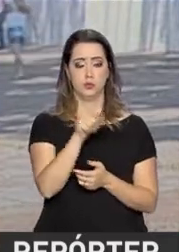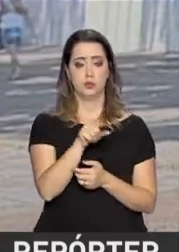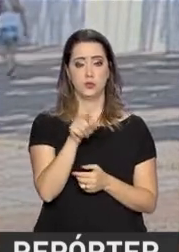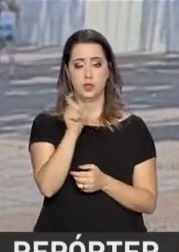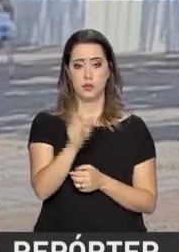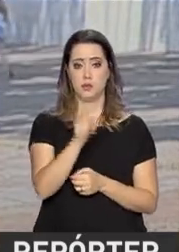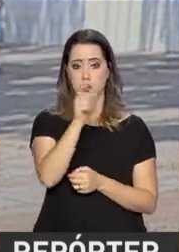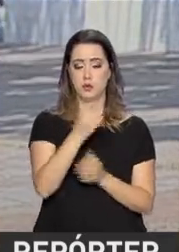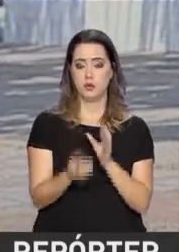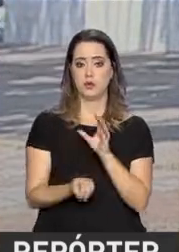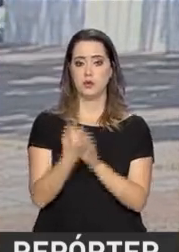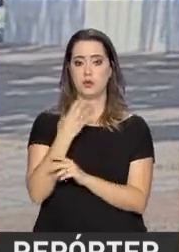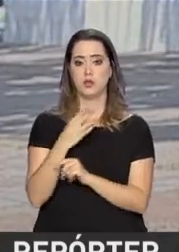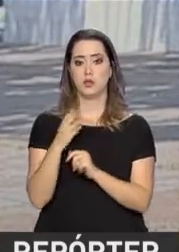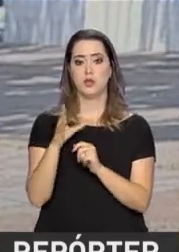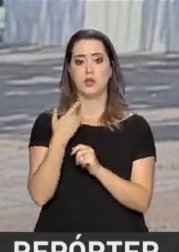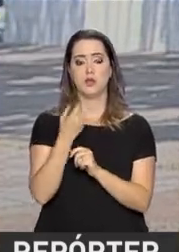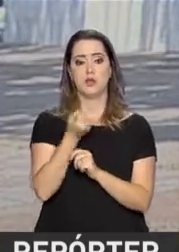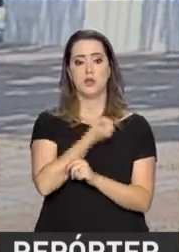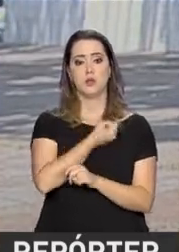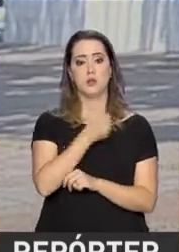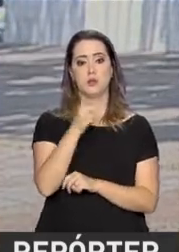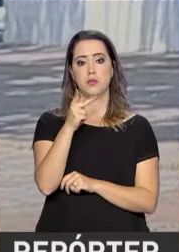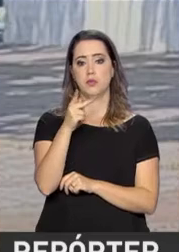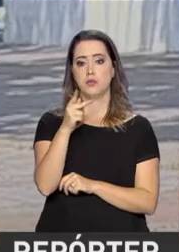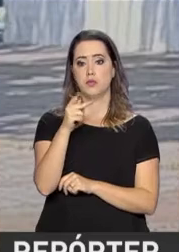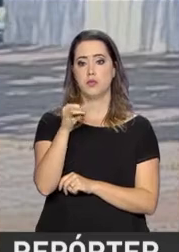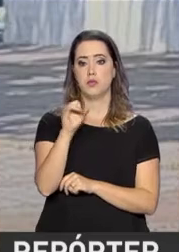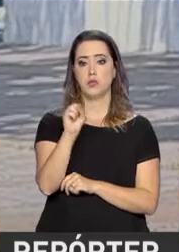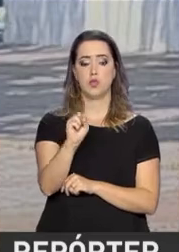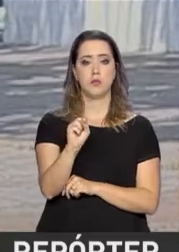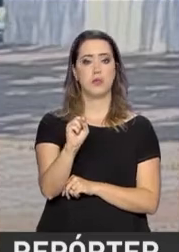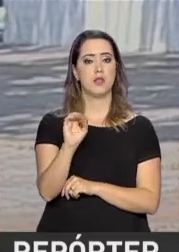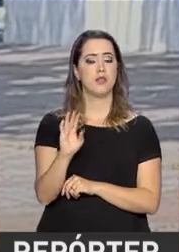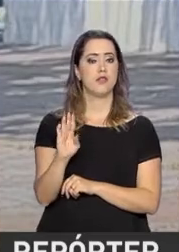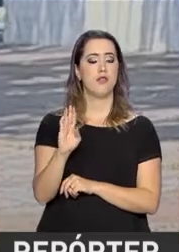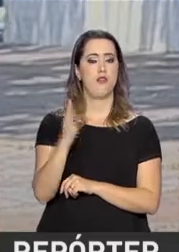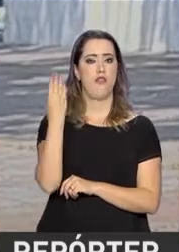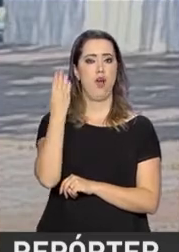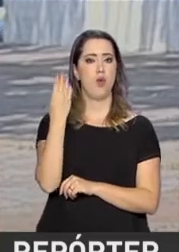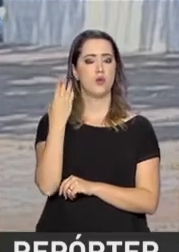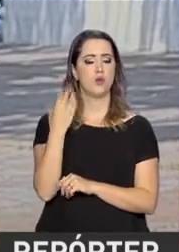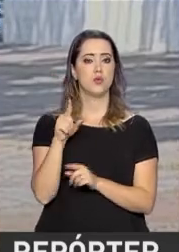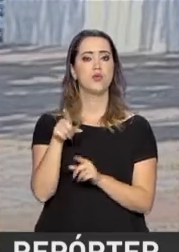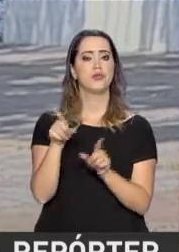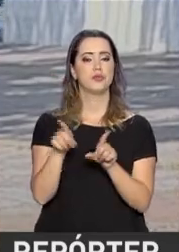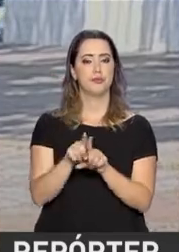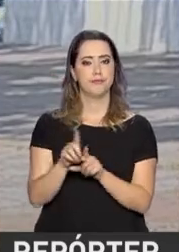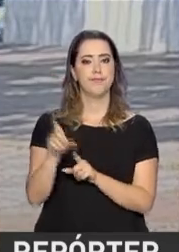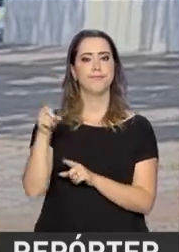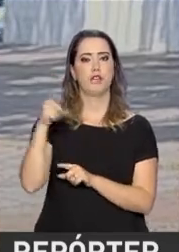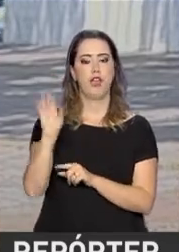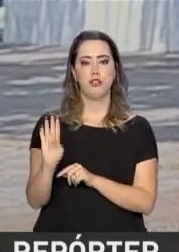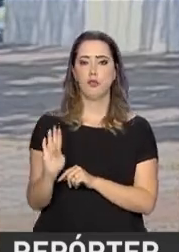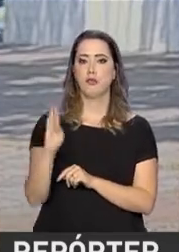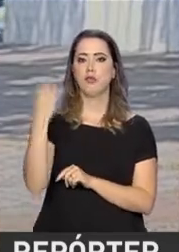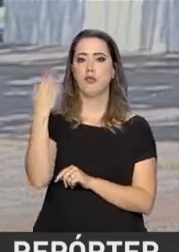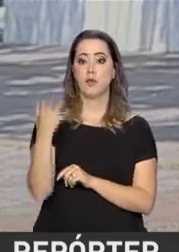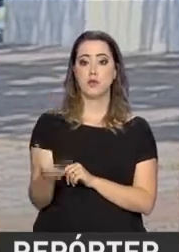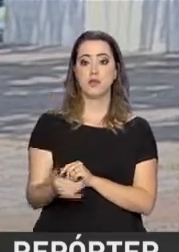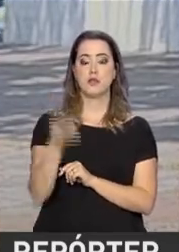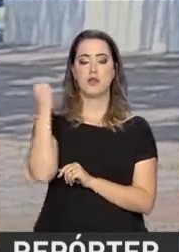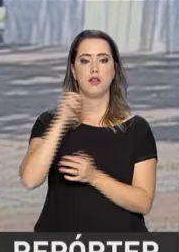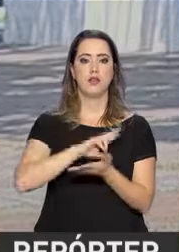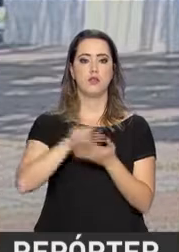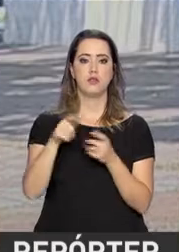investigados criavam números de PIS falsos e também falsificavam cartões cidadão. Com isso, faziam saques, em algumas vezes,